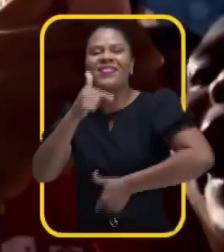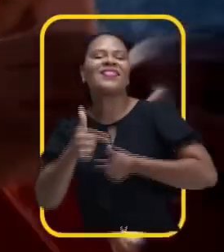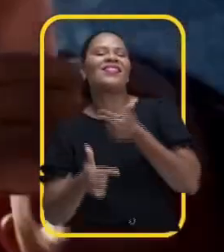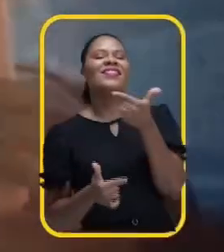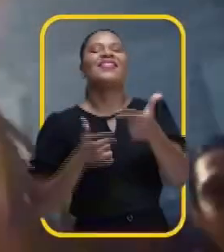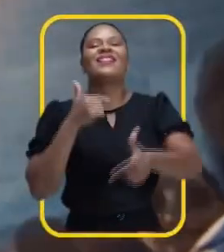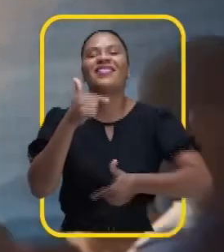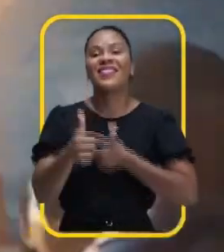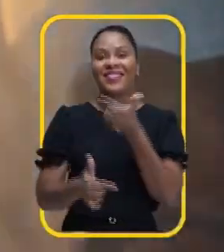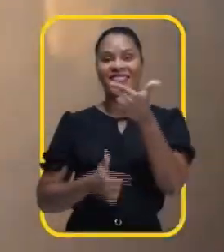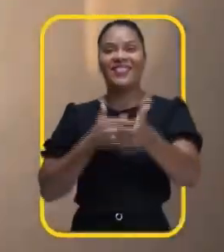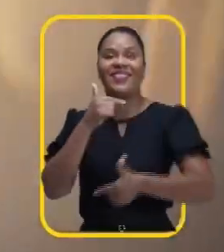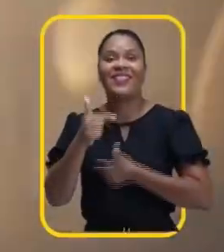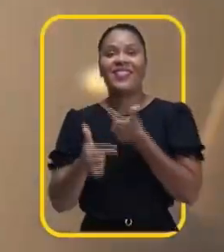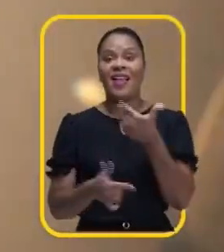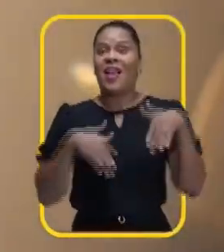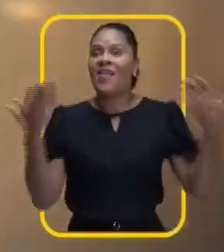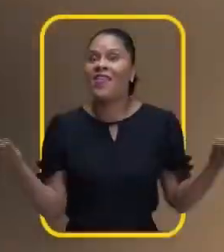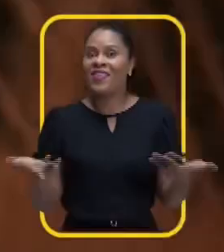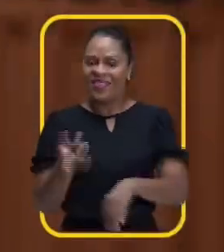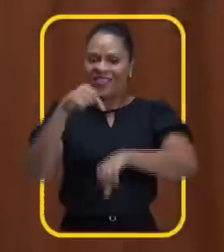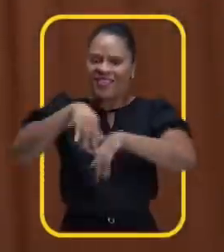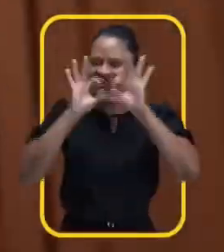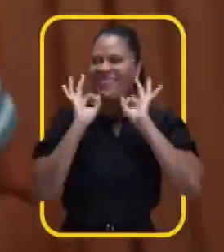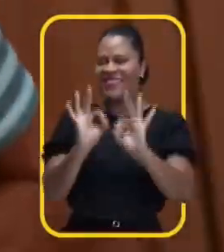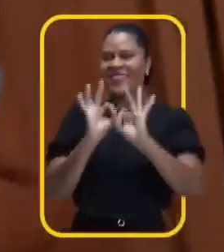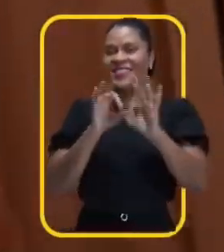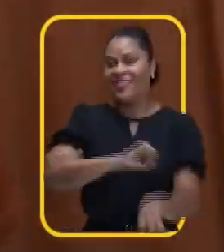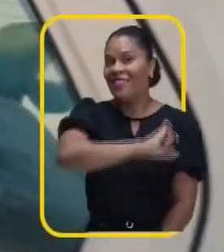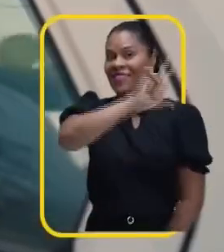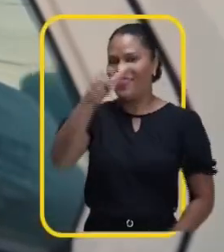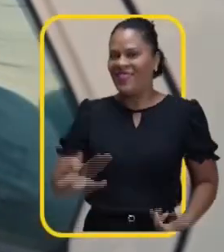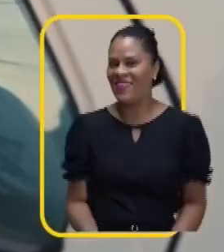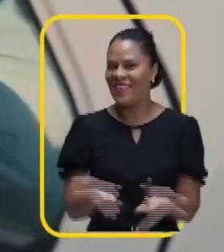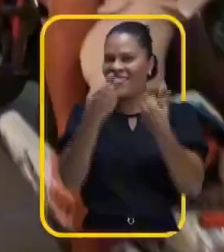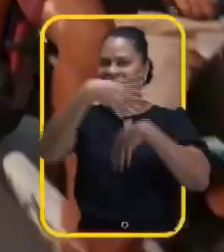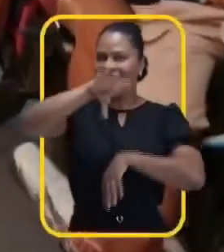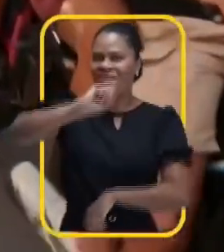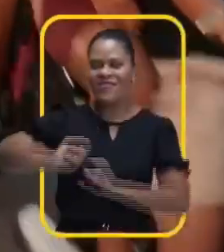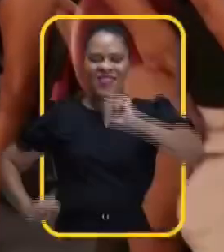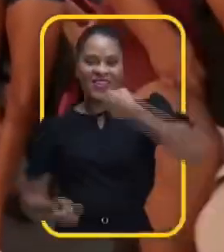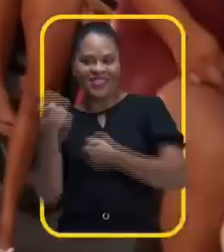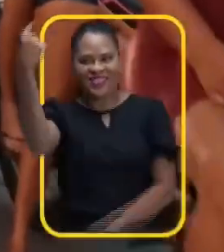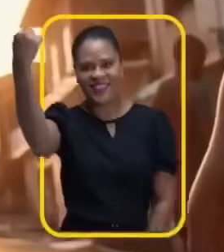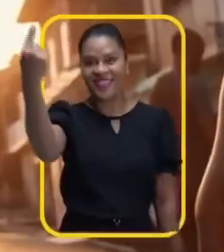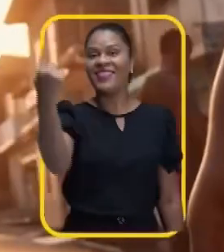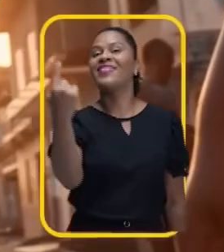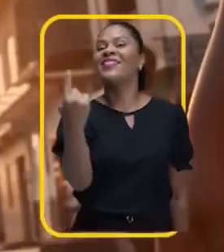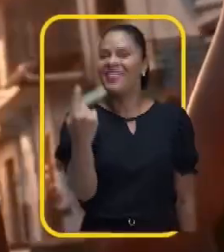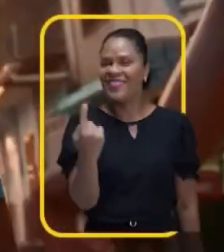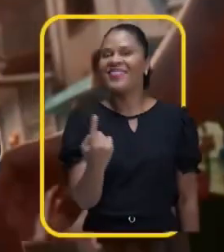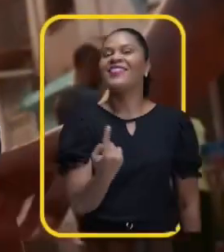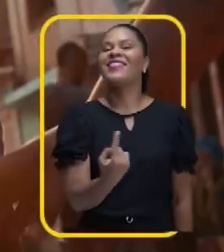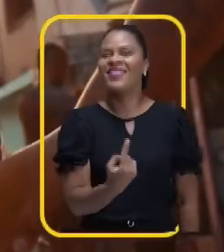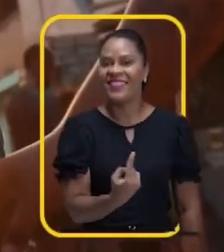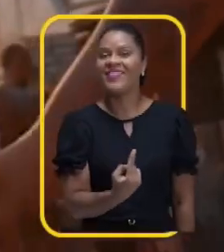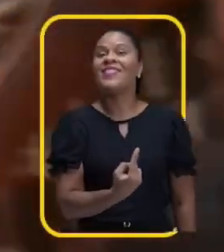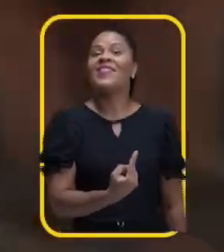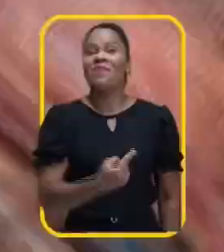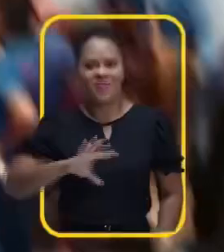Duarte lutador, agora é a nossa vez, bora com o quarento, Duarte chegou.